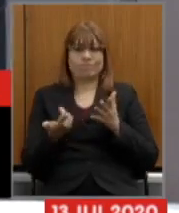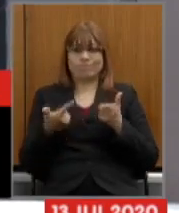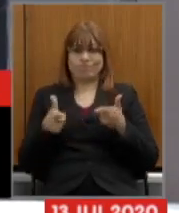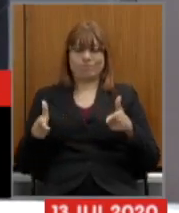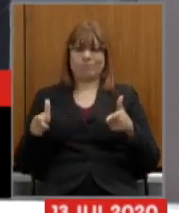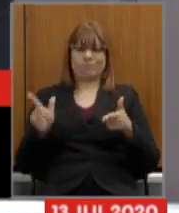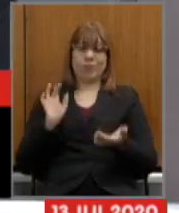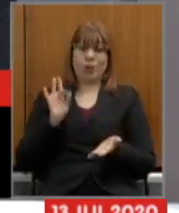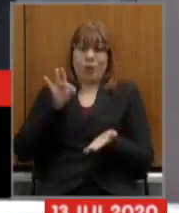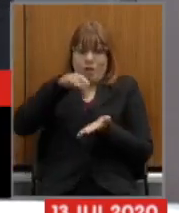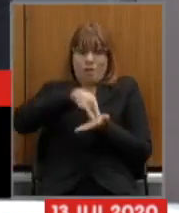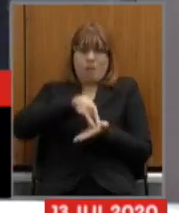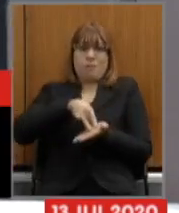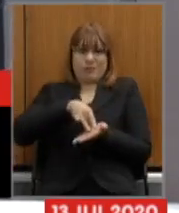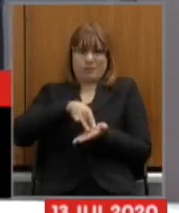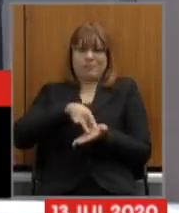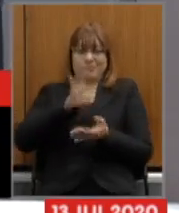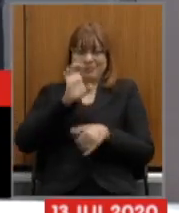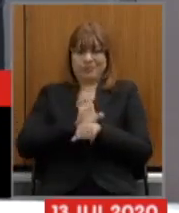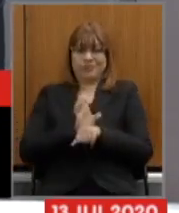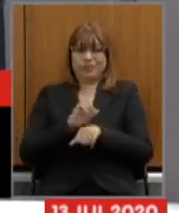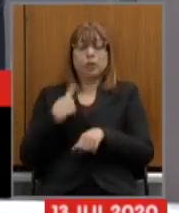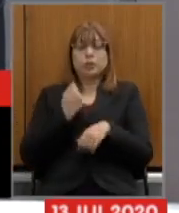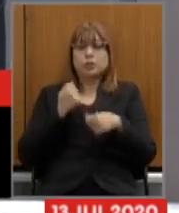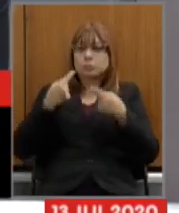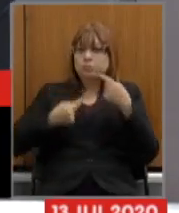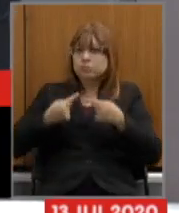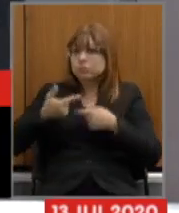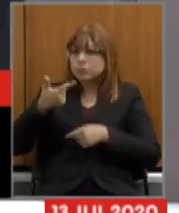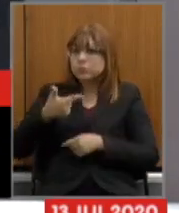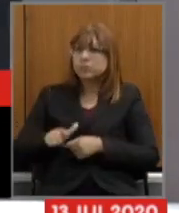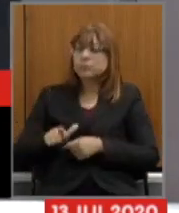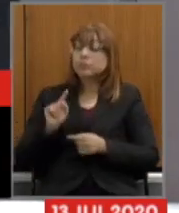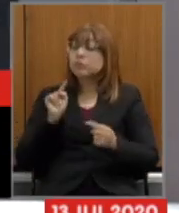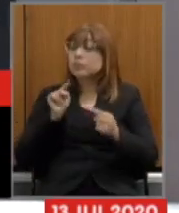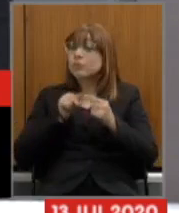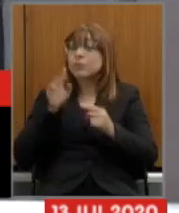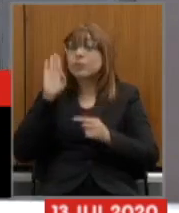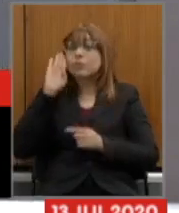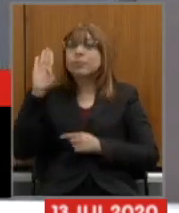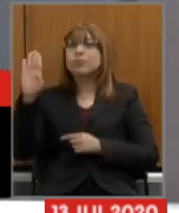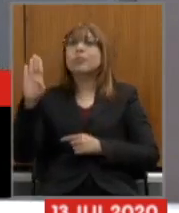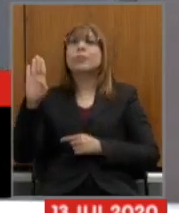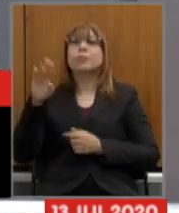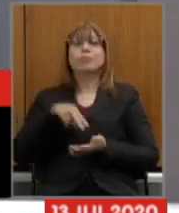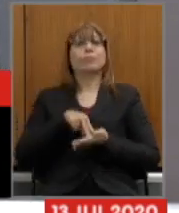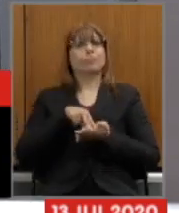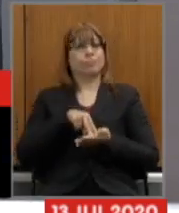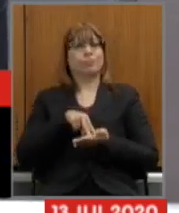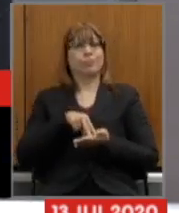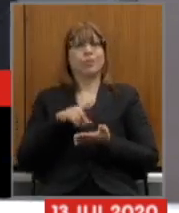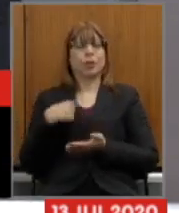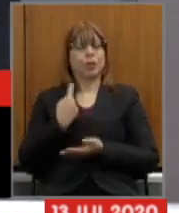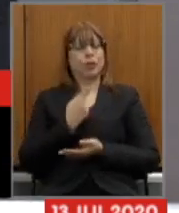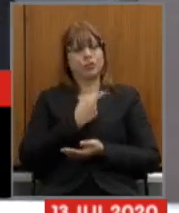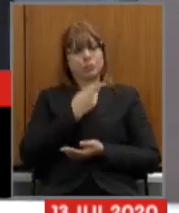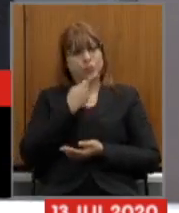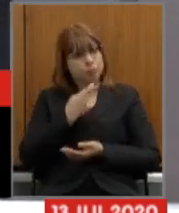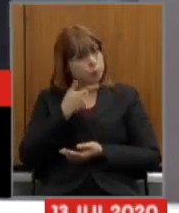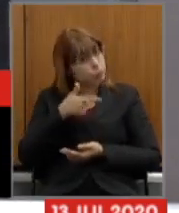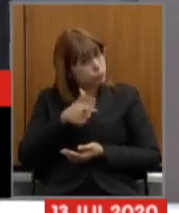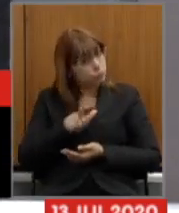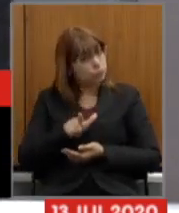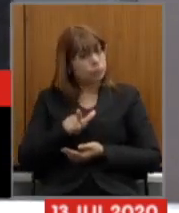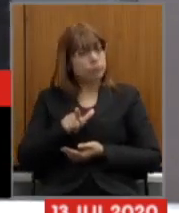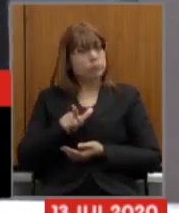nós precisamos rediscutir com o único intuito de sustentabilidade não há aqui reafirmo interesse